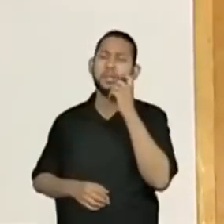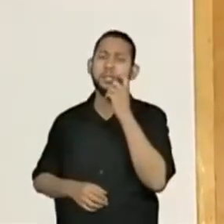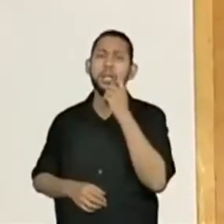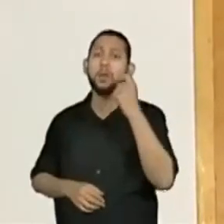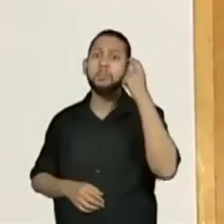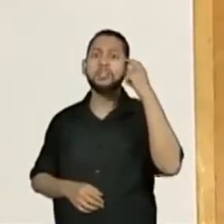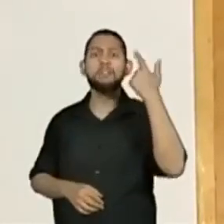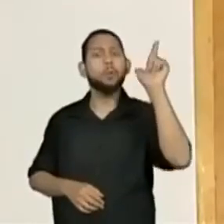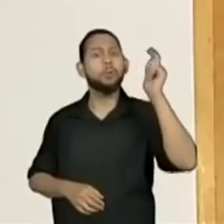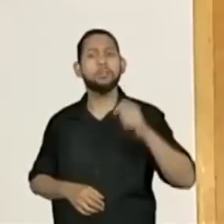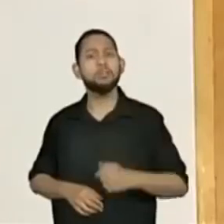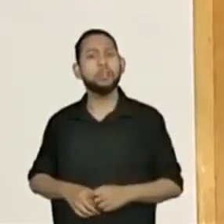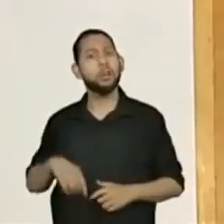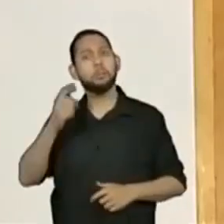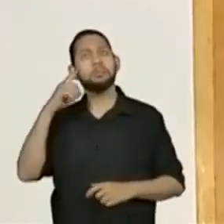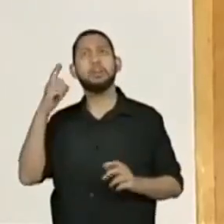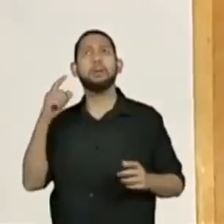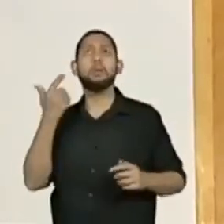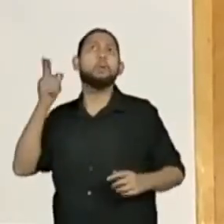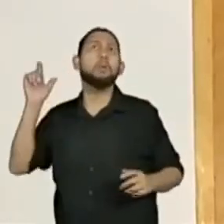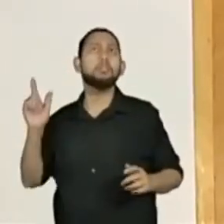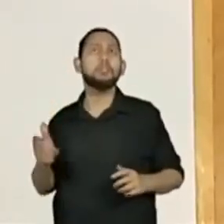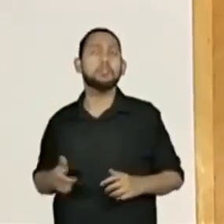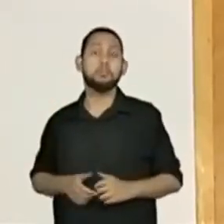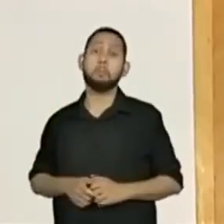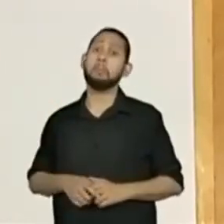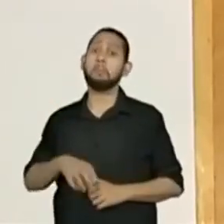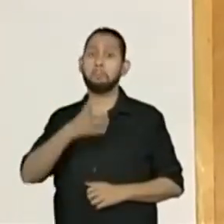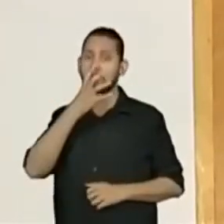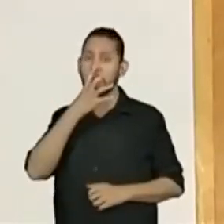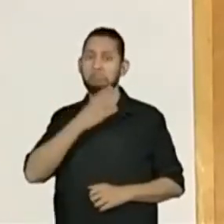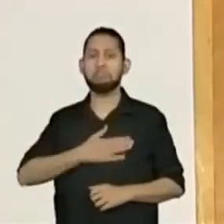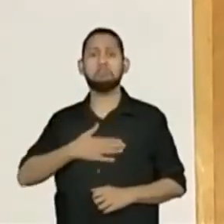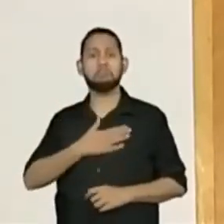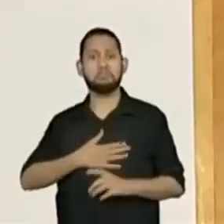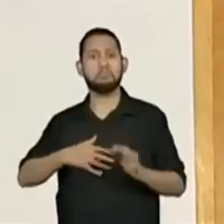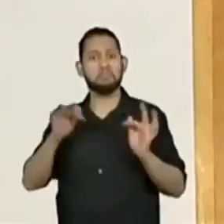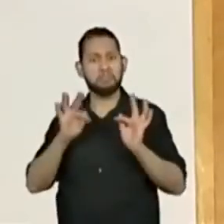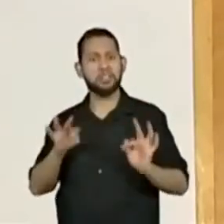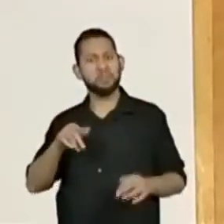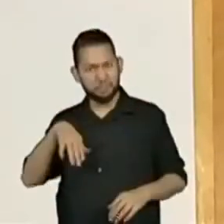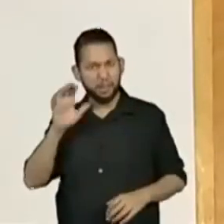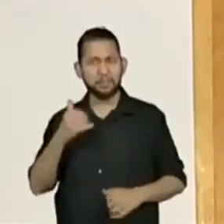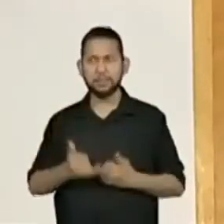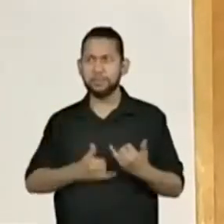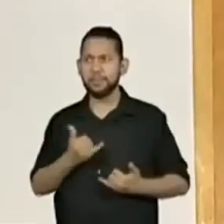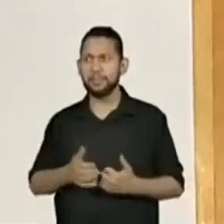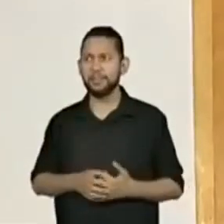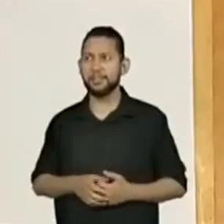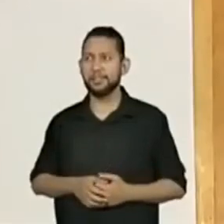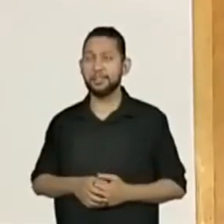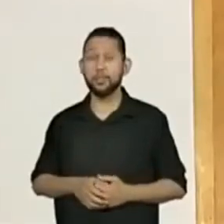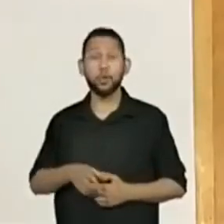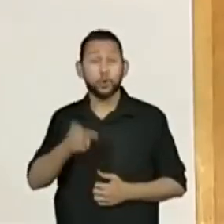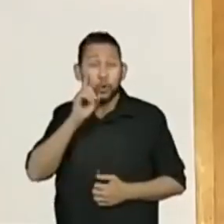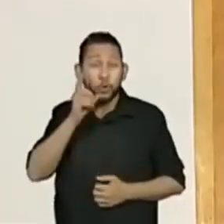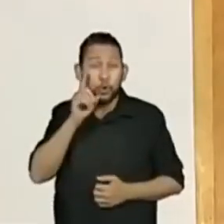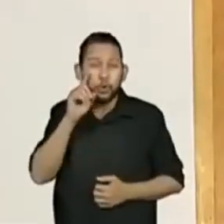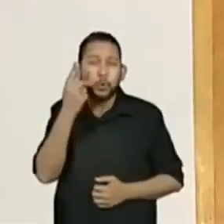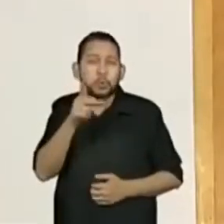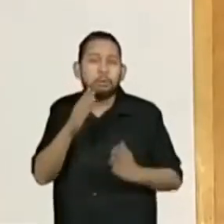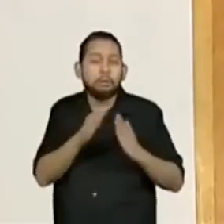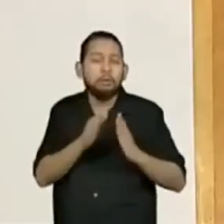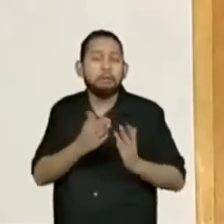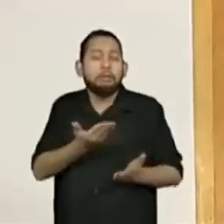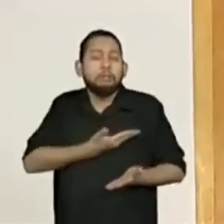outra coisa de vocês. Mas vocês, olha, me deixaram muito feliz. Essas são as brincadeiras que vocês costumam brincar com